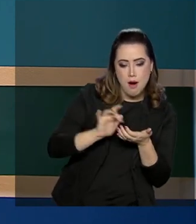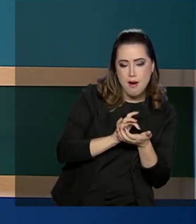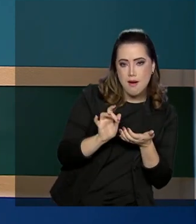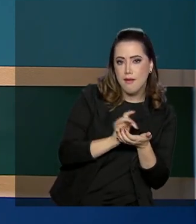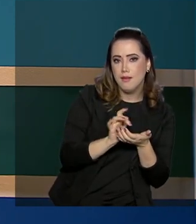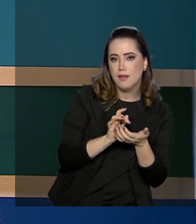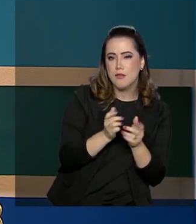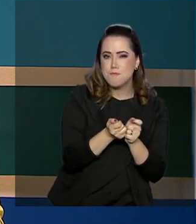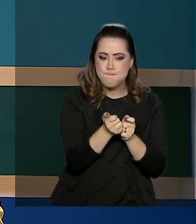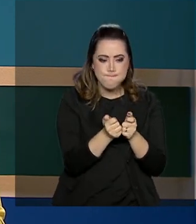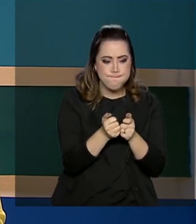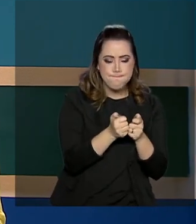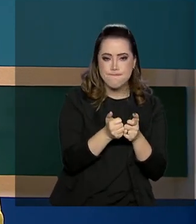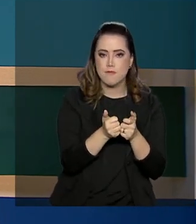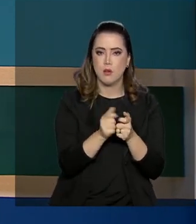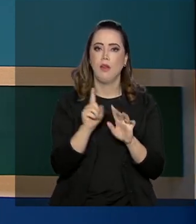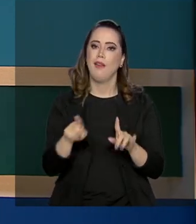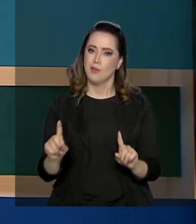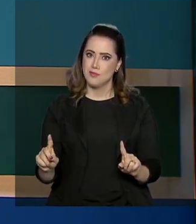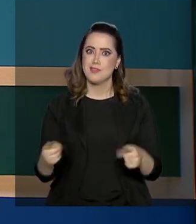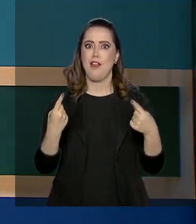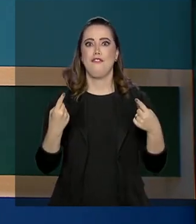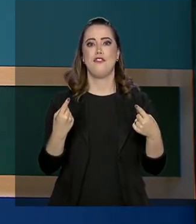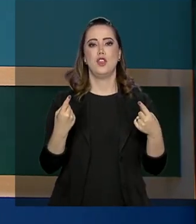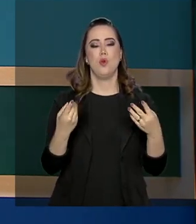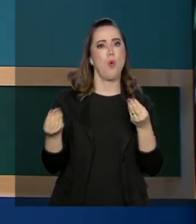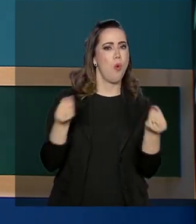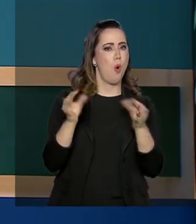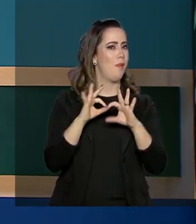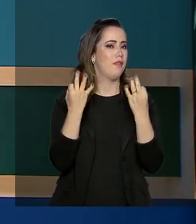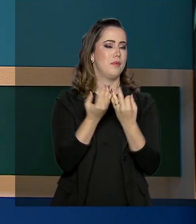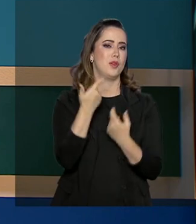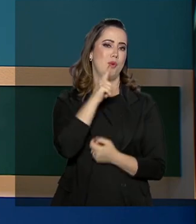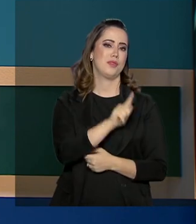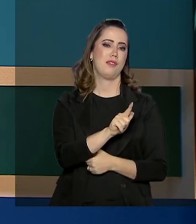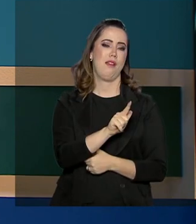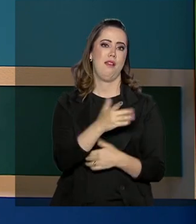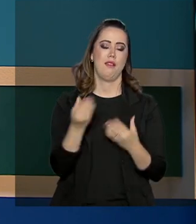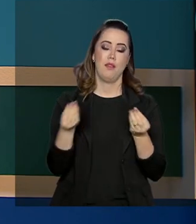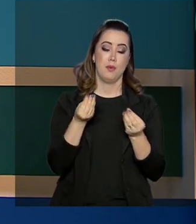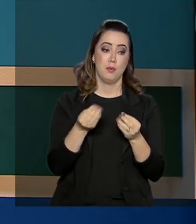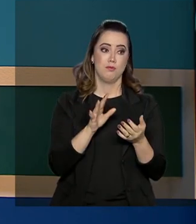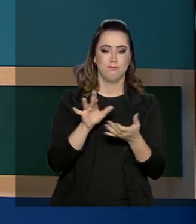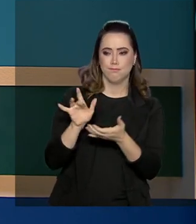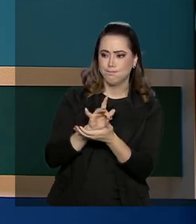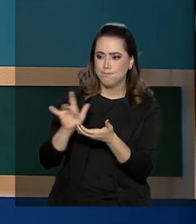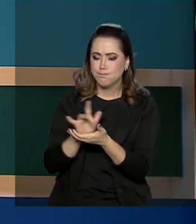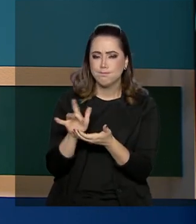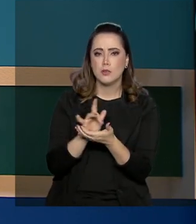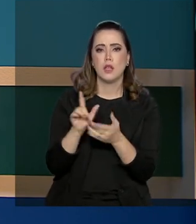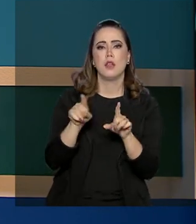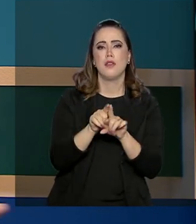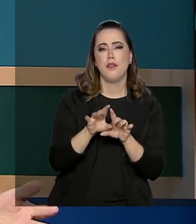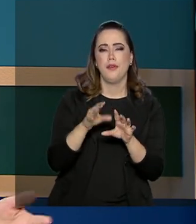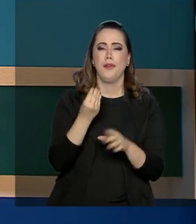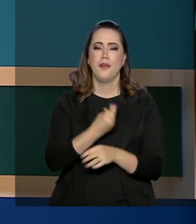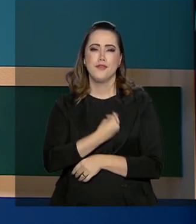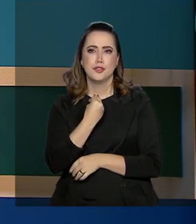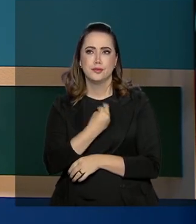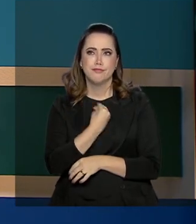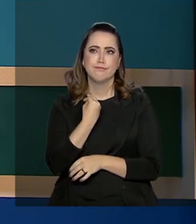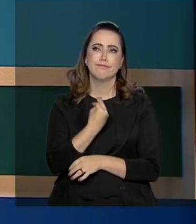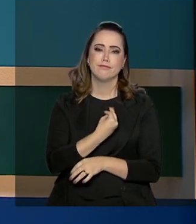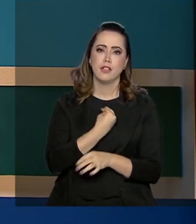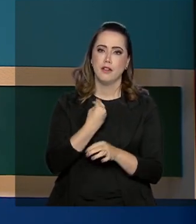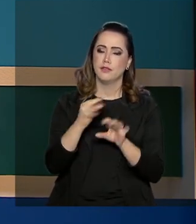muitas famílias. Incentivar o uso da tecnologia sem a perda do convívio familiar é o objetivo do programa Reconect, lançado